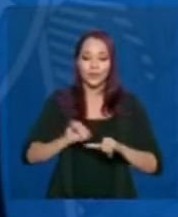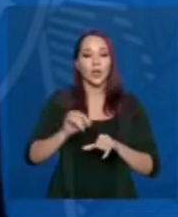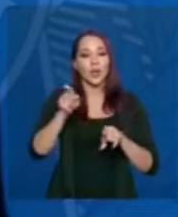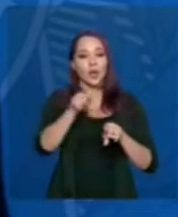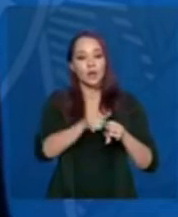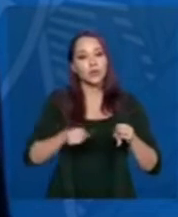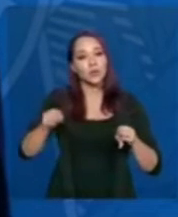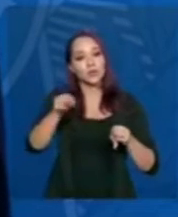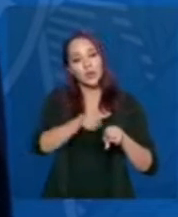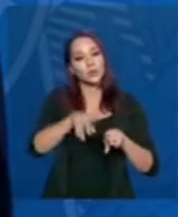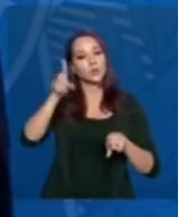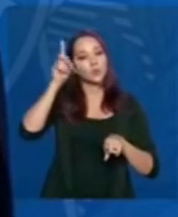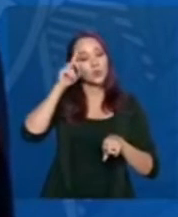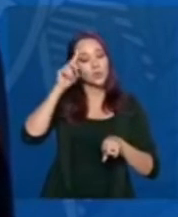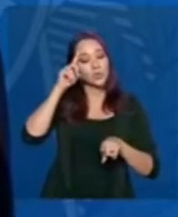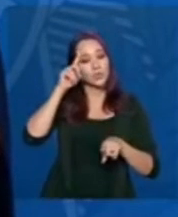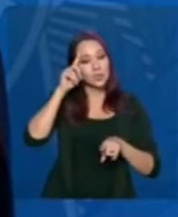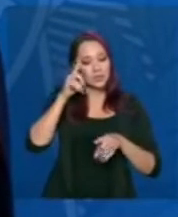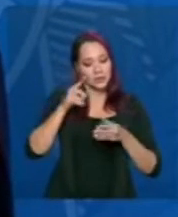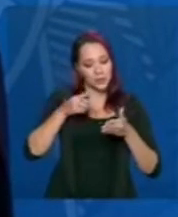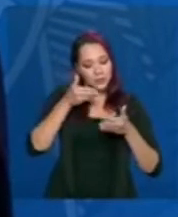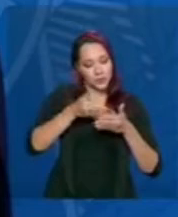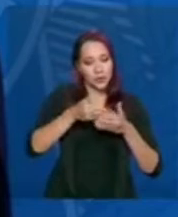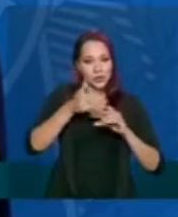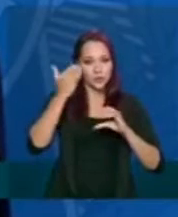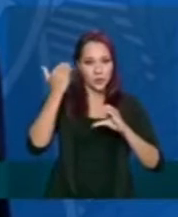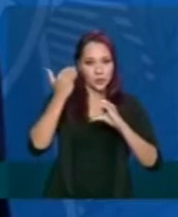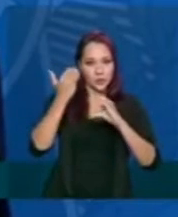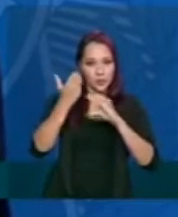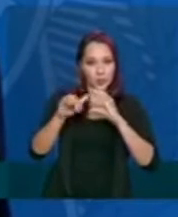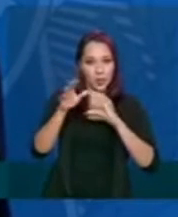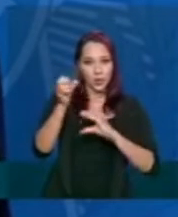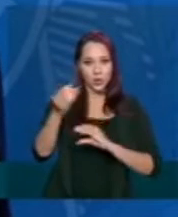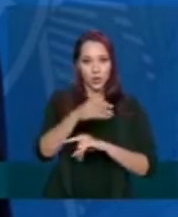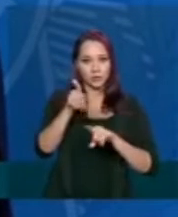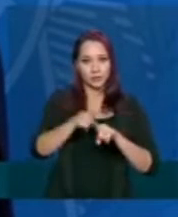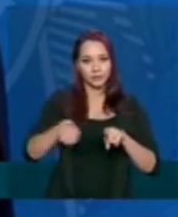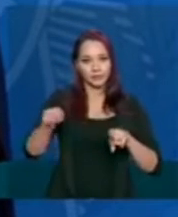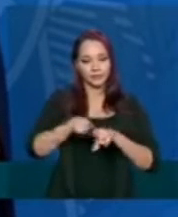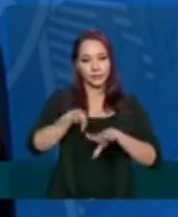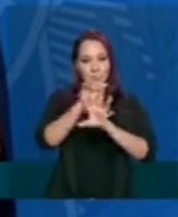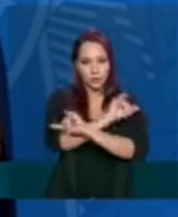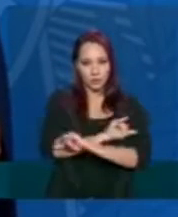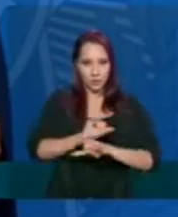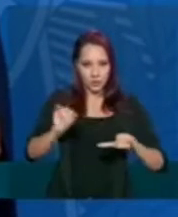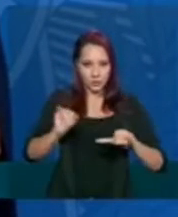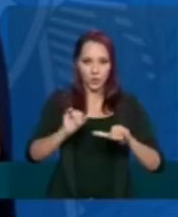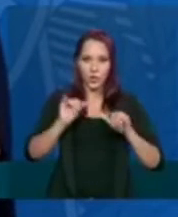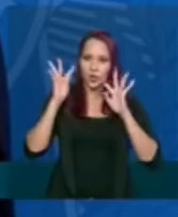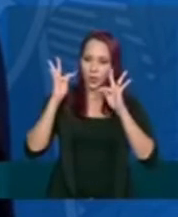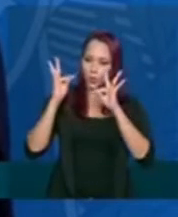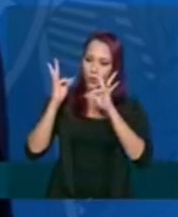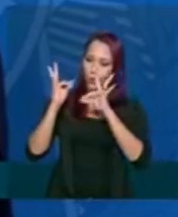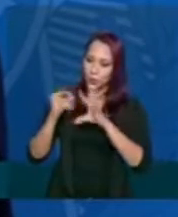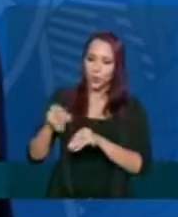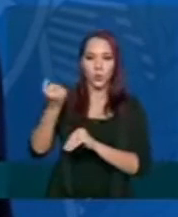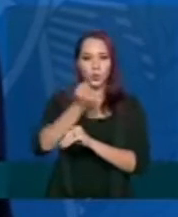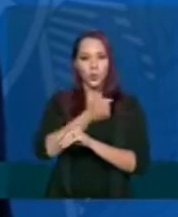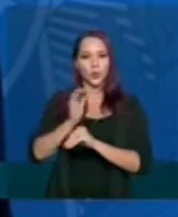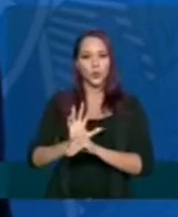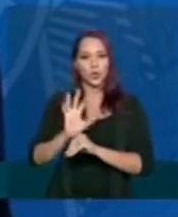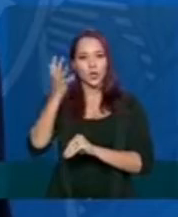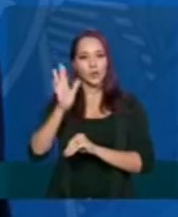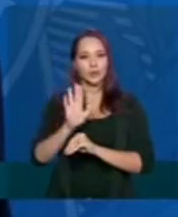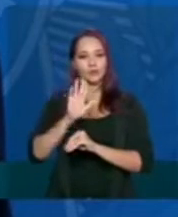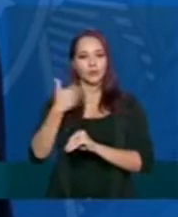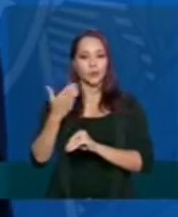atualizados geralmente daqui a pouco nós encaminharemos a nova atualização de dados com todo número de casos e óbitos